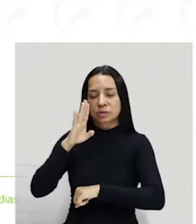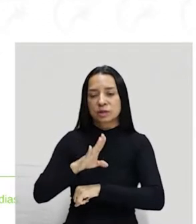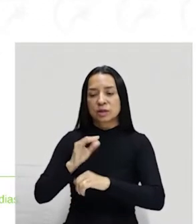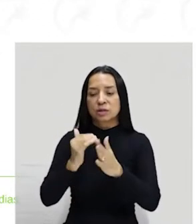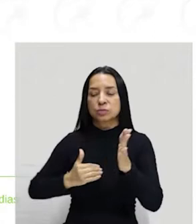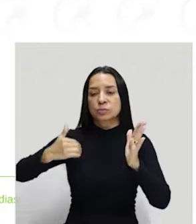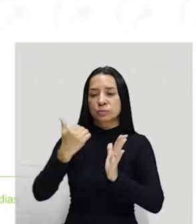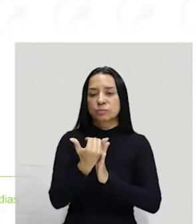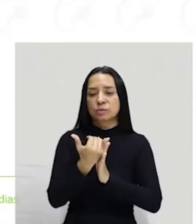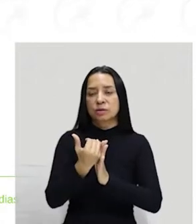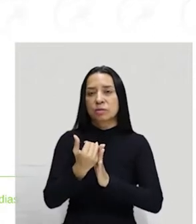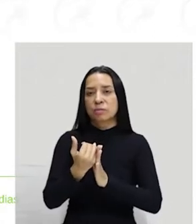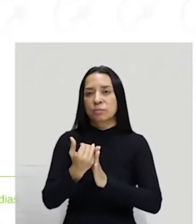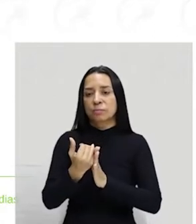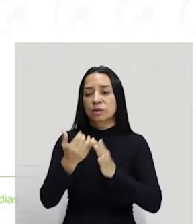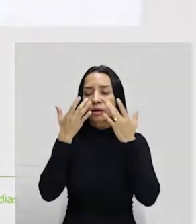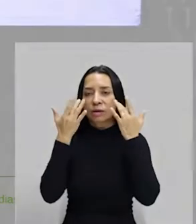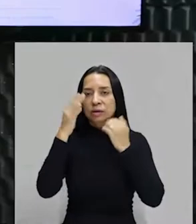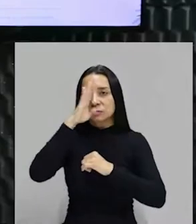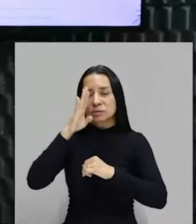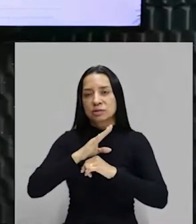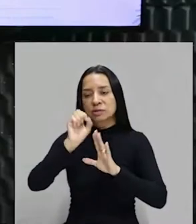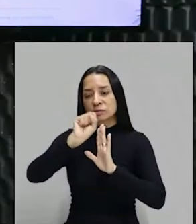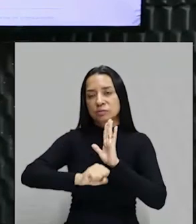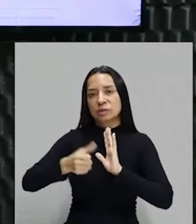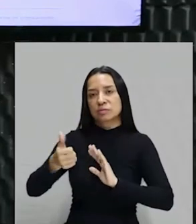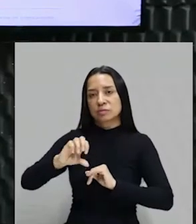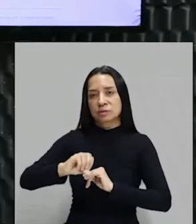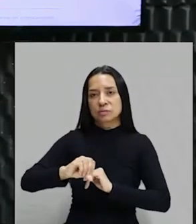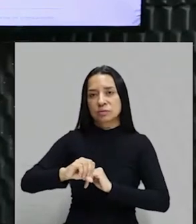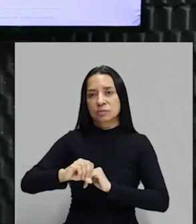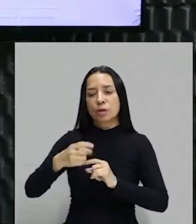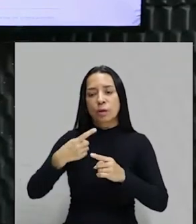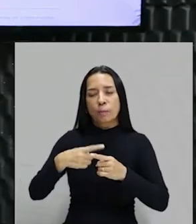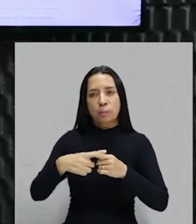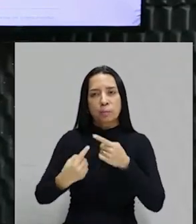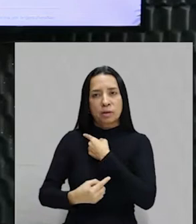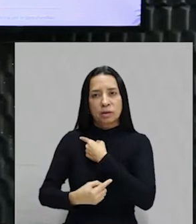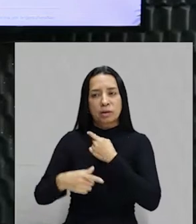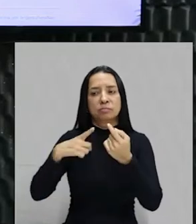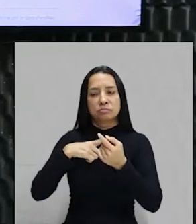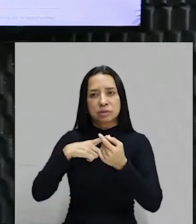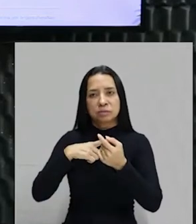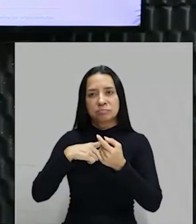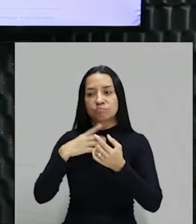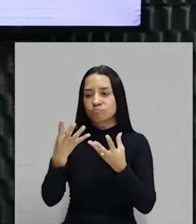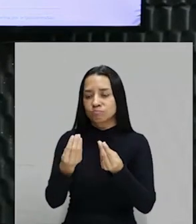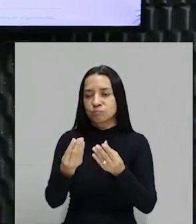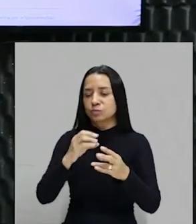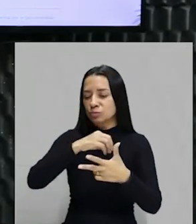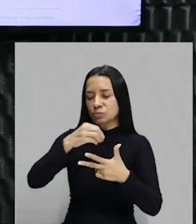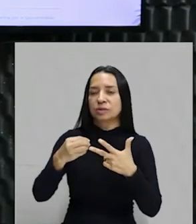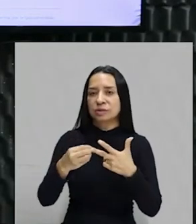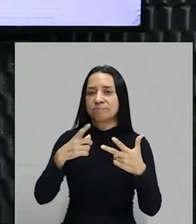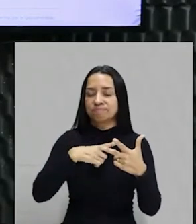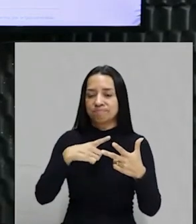Ou seja, a arte brasileira do século XIX. Porque isto aqui não cai no Enem, gente. Isto aqui despenca. Todas as imagens que a